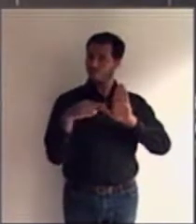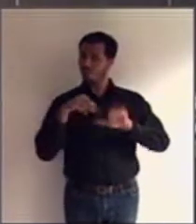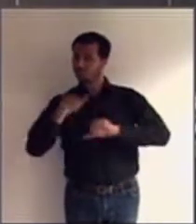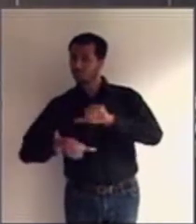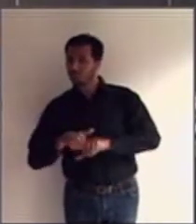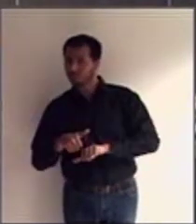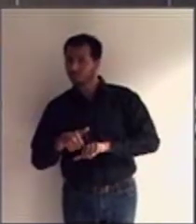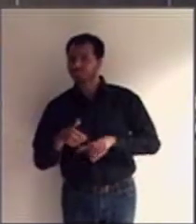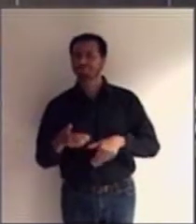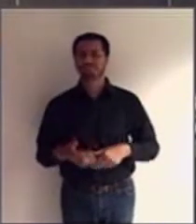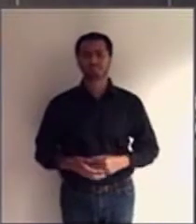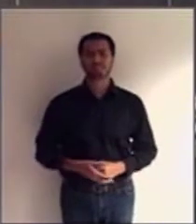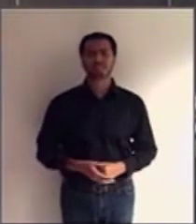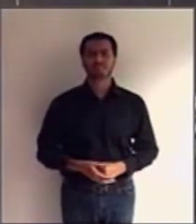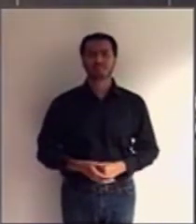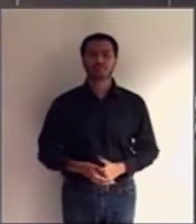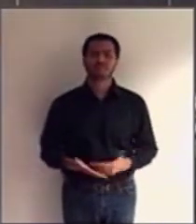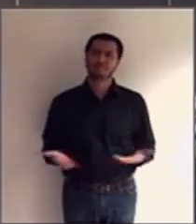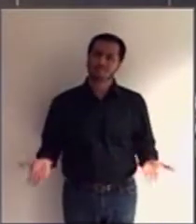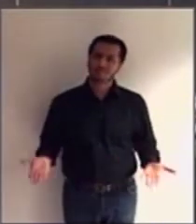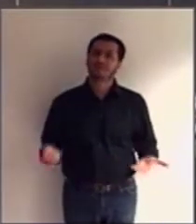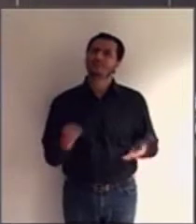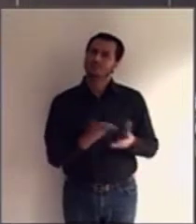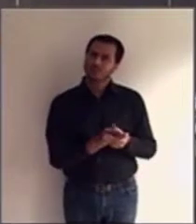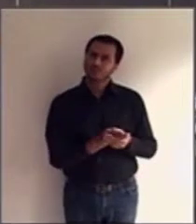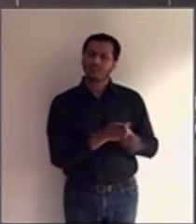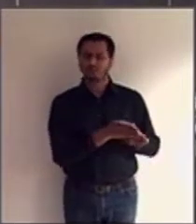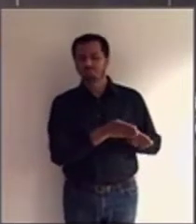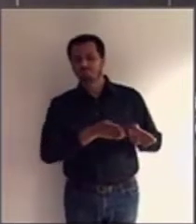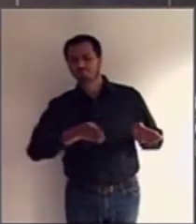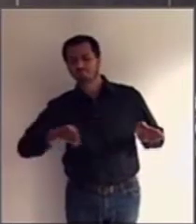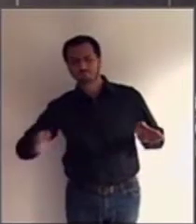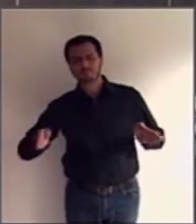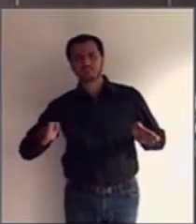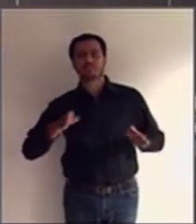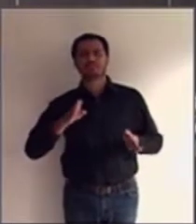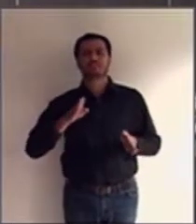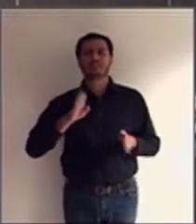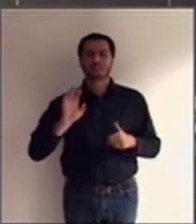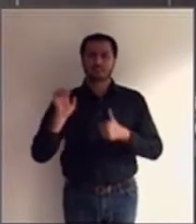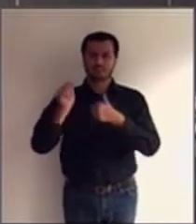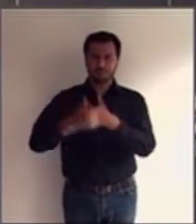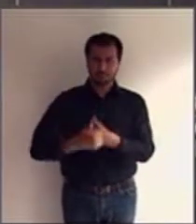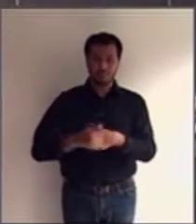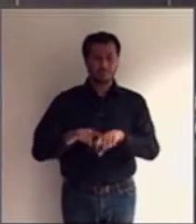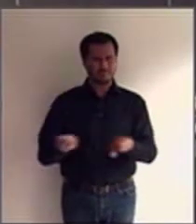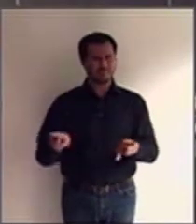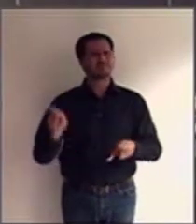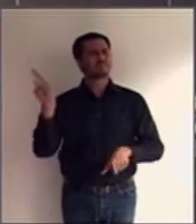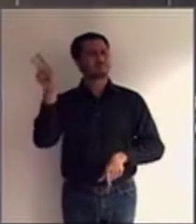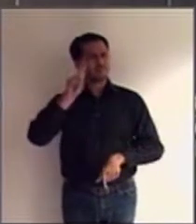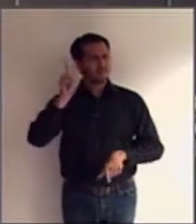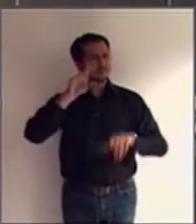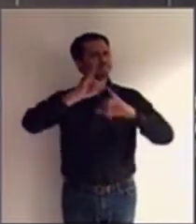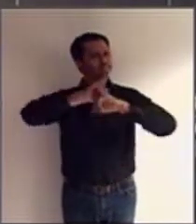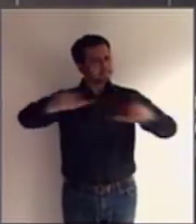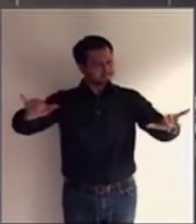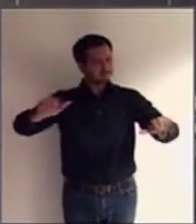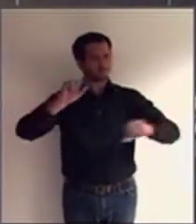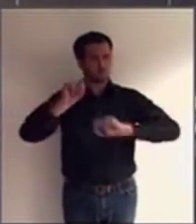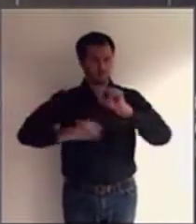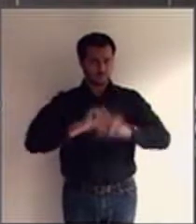Bem, basicamente, esse é o processo de interdição, lembrando, mais uma vez, a importância da